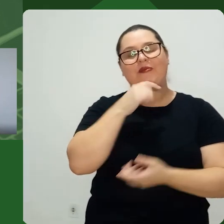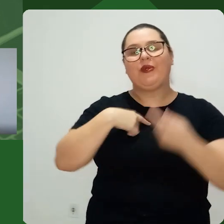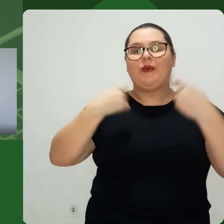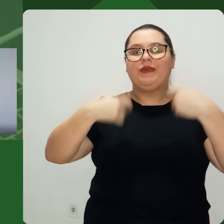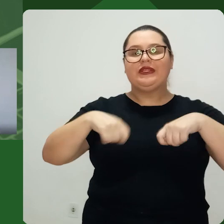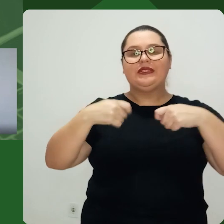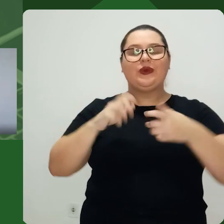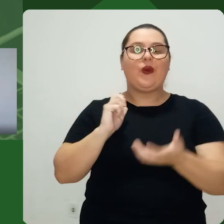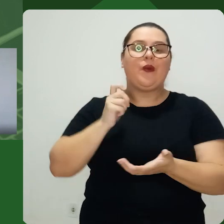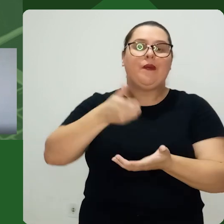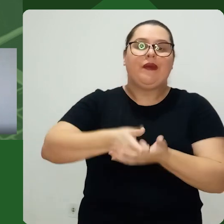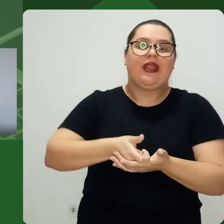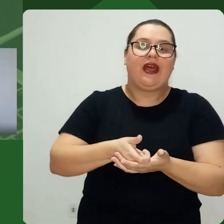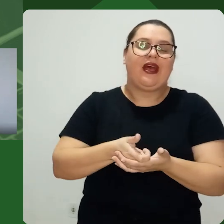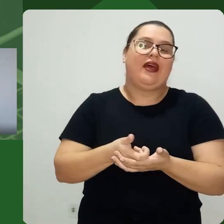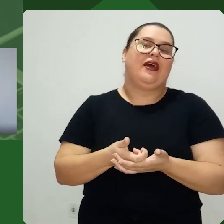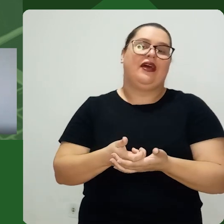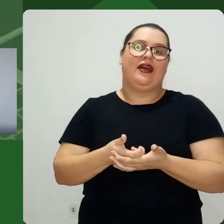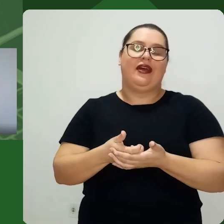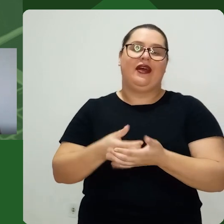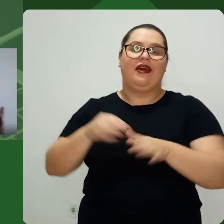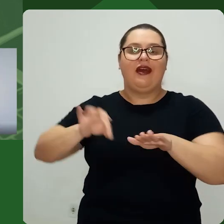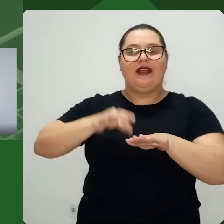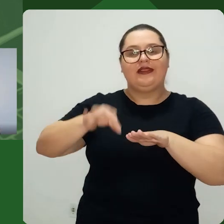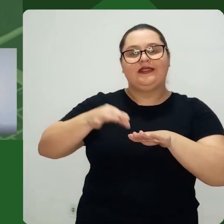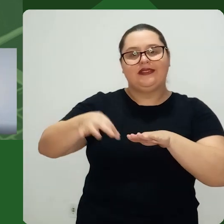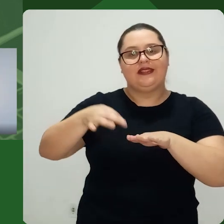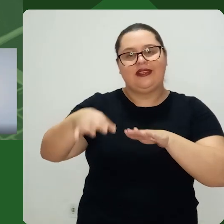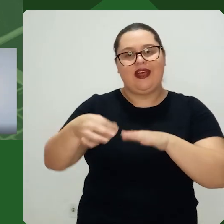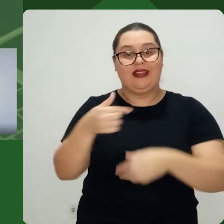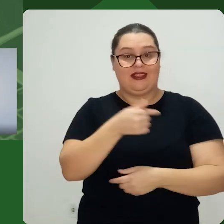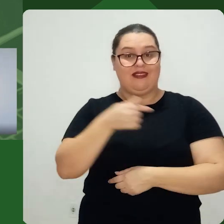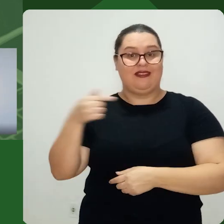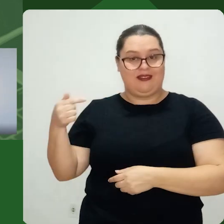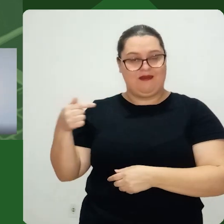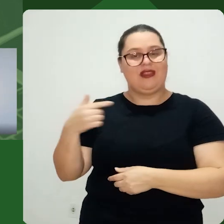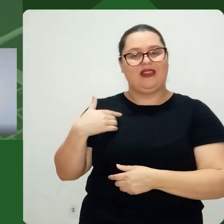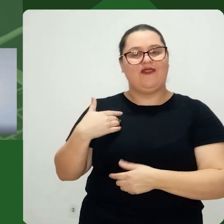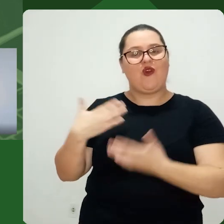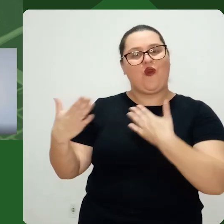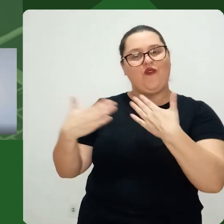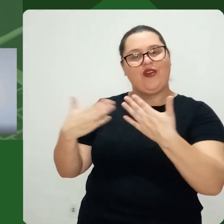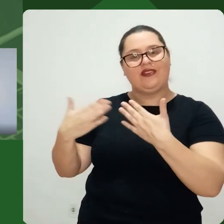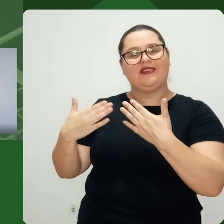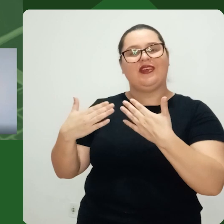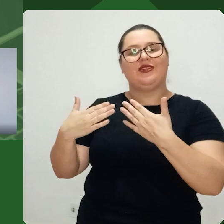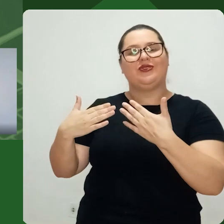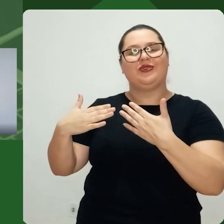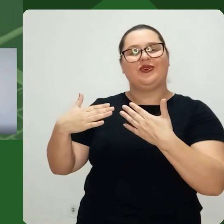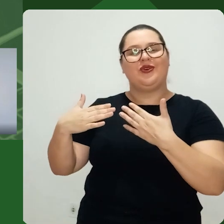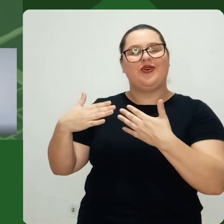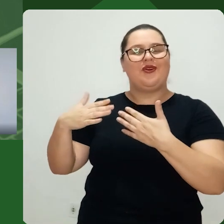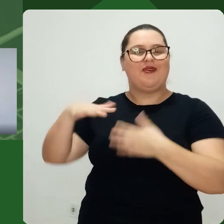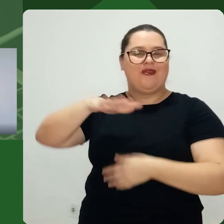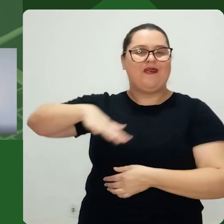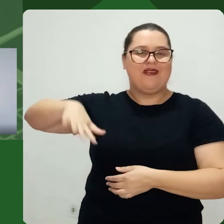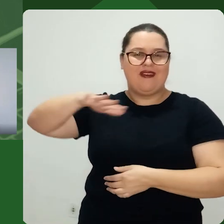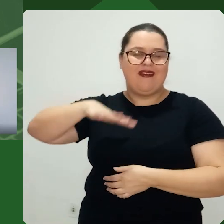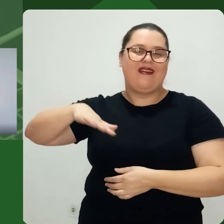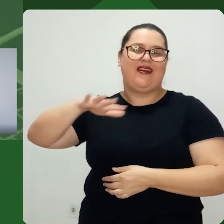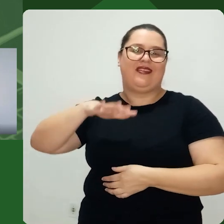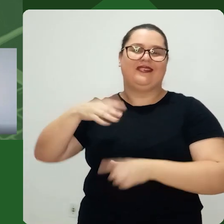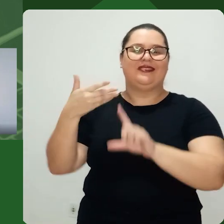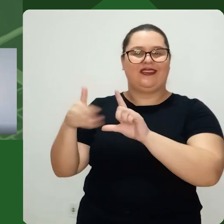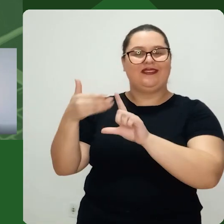produto Ah, eu preciso comprar Um item de artesanato Essa semana a gente estava Conversando sobre valor Com o pessoal da